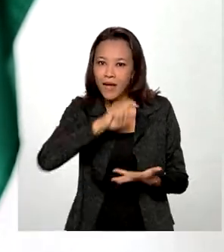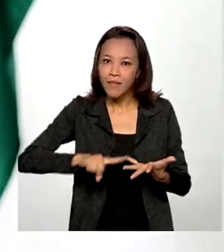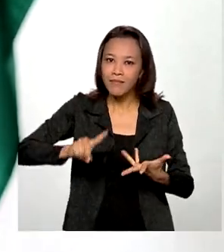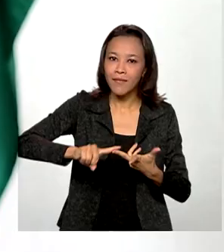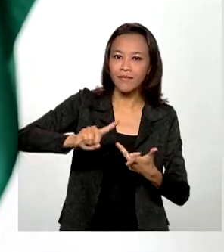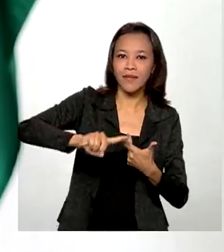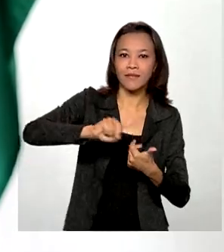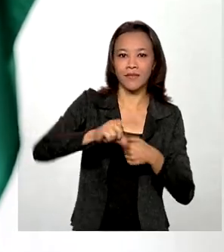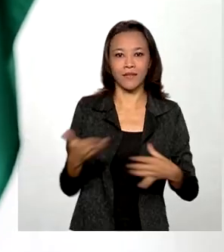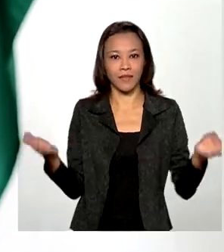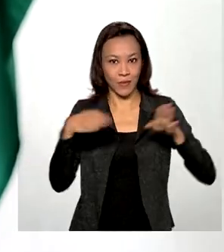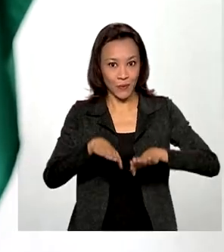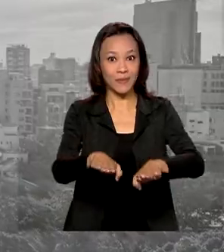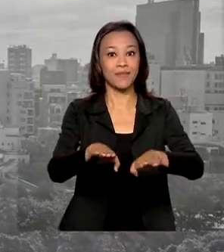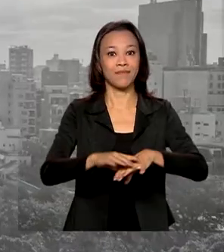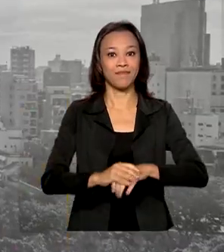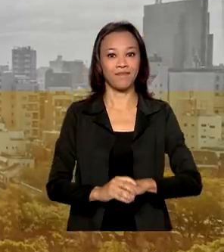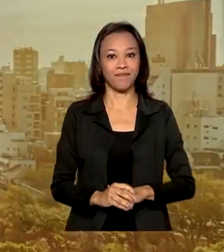de inclusão.